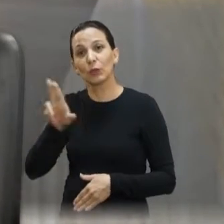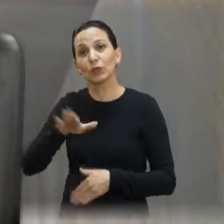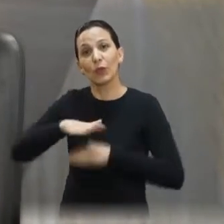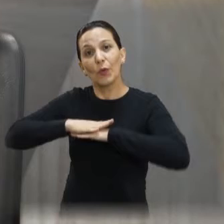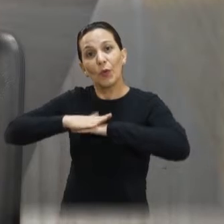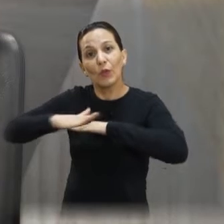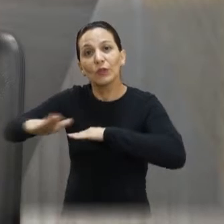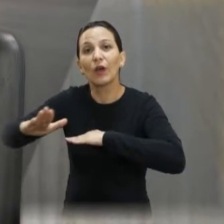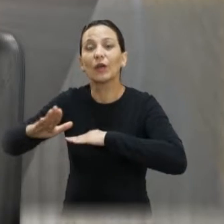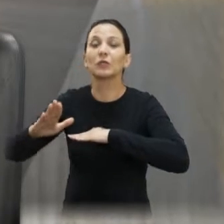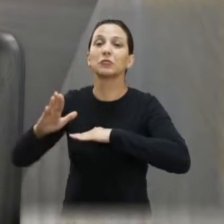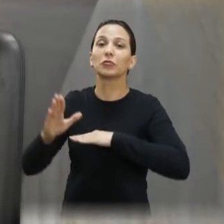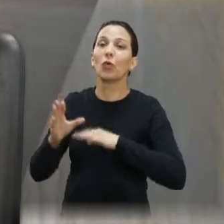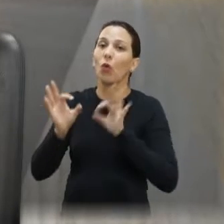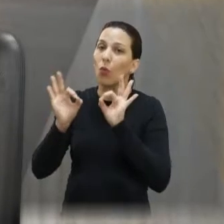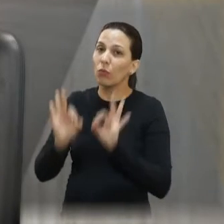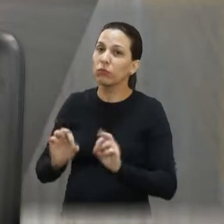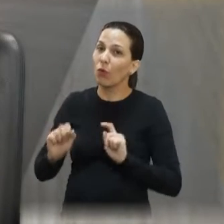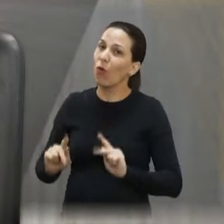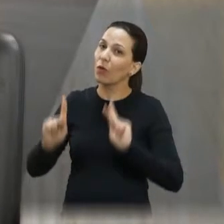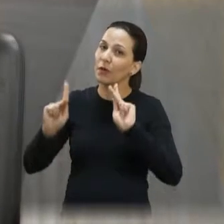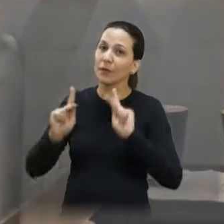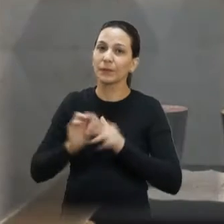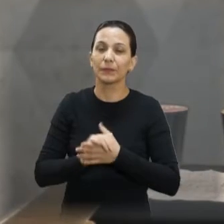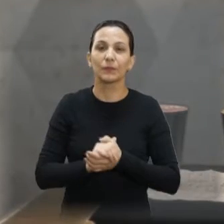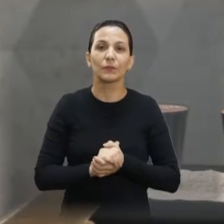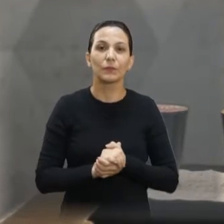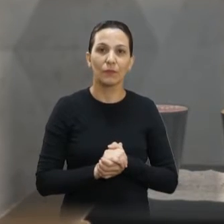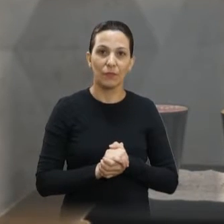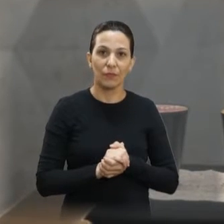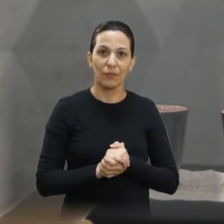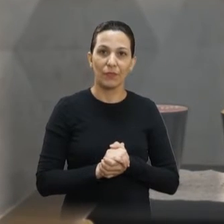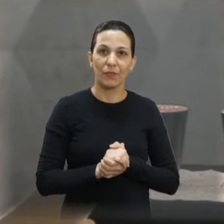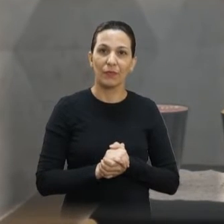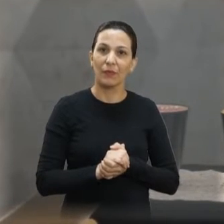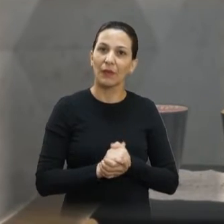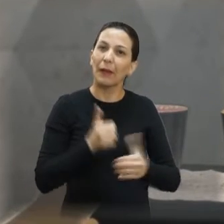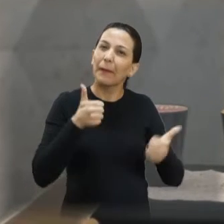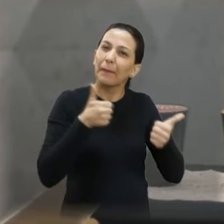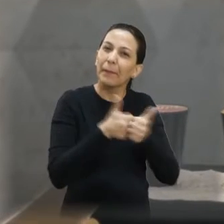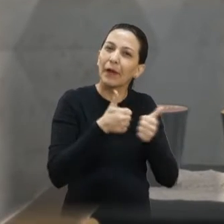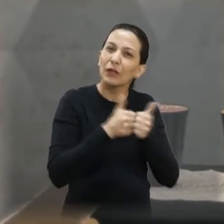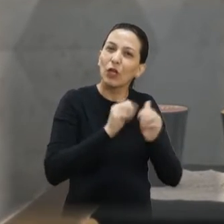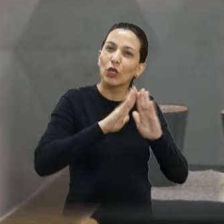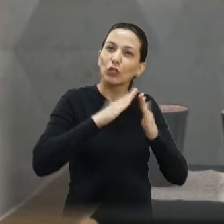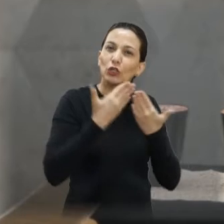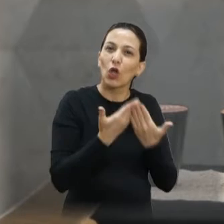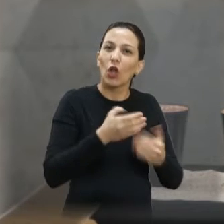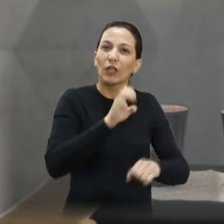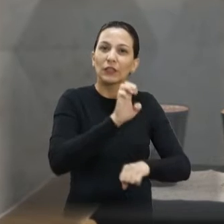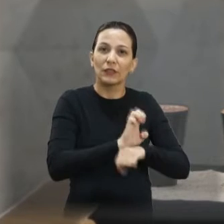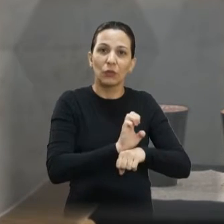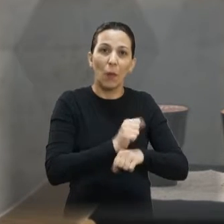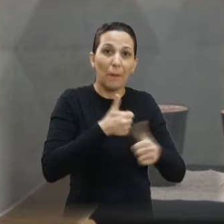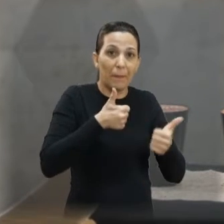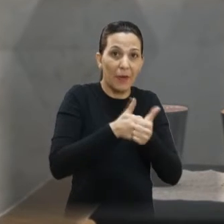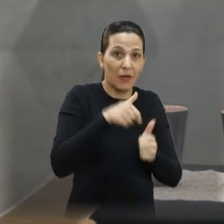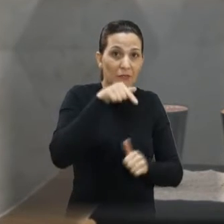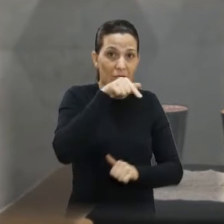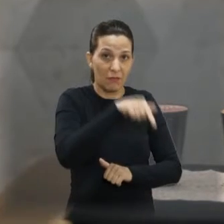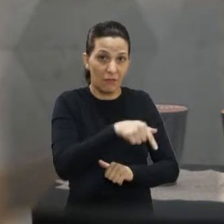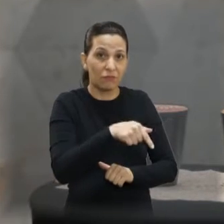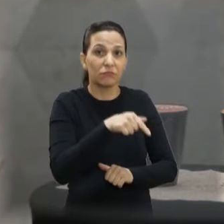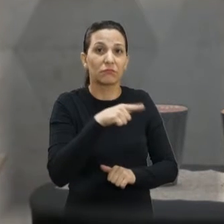via tão importante quanto essa que não estava sendo transitada. Vereador, não muito longe dali tem a escola estadual Professor Dorival Alves. O vereador